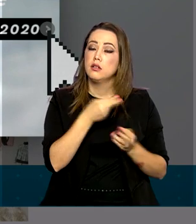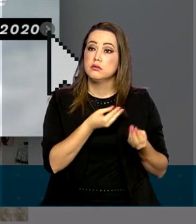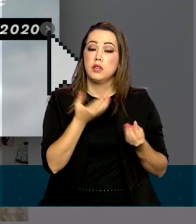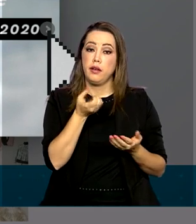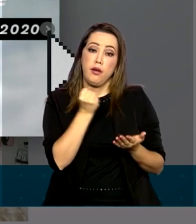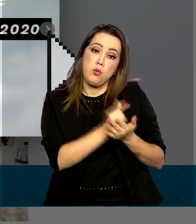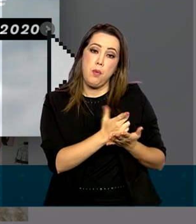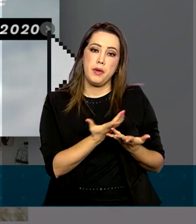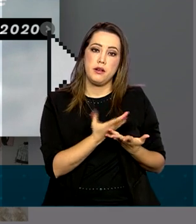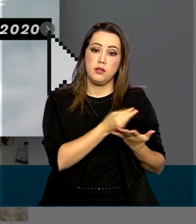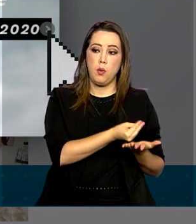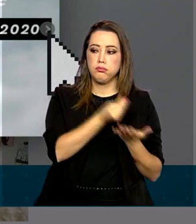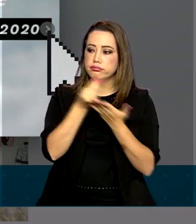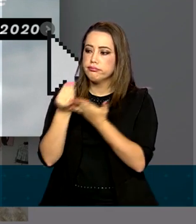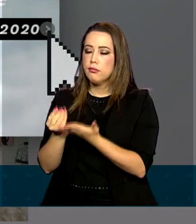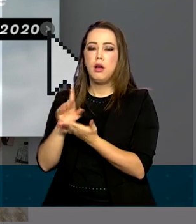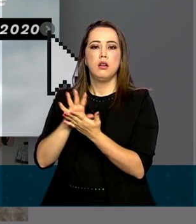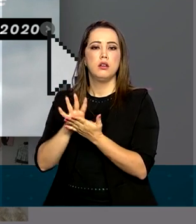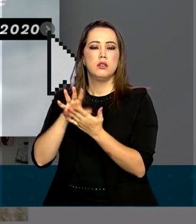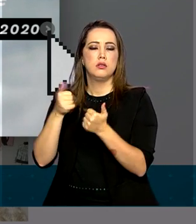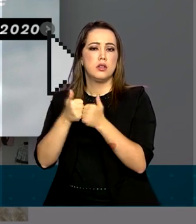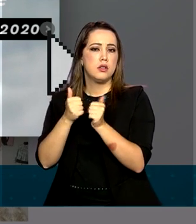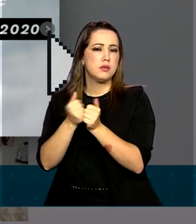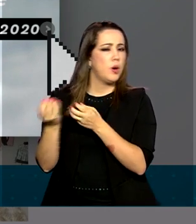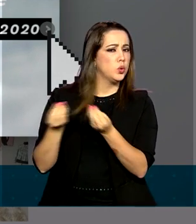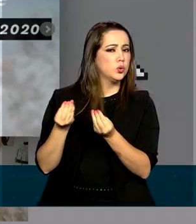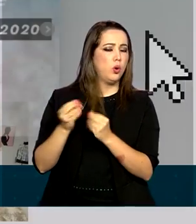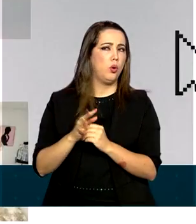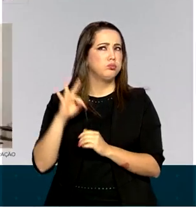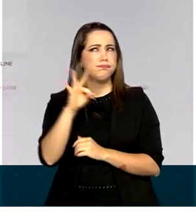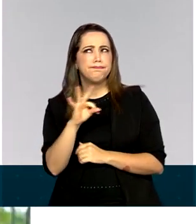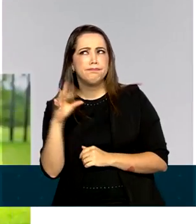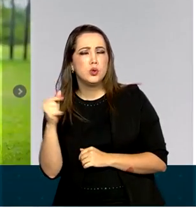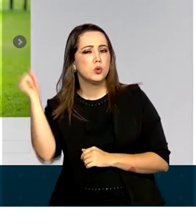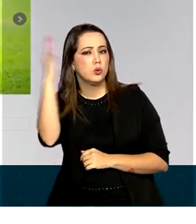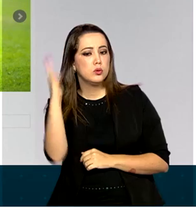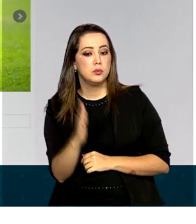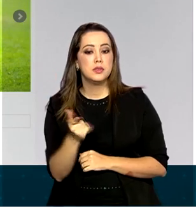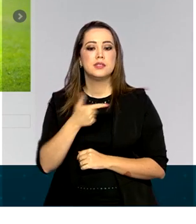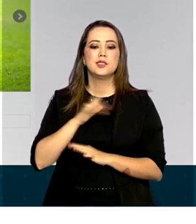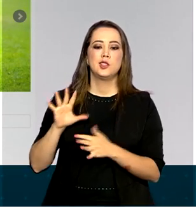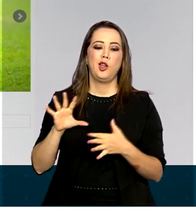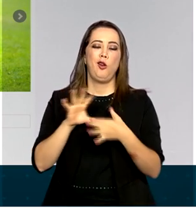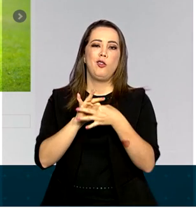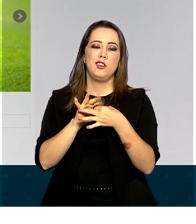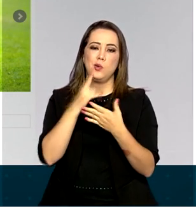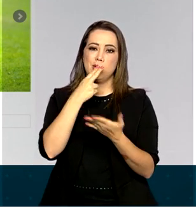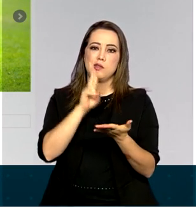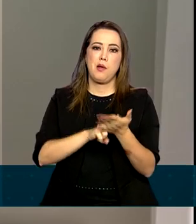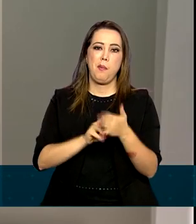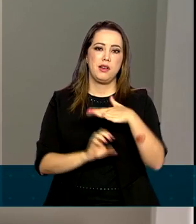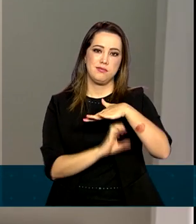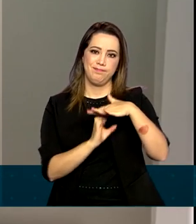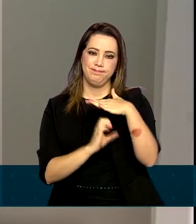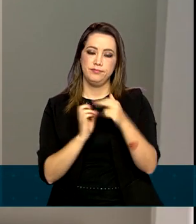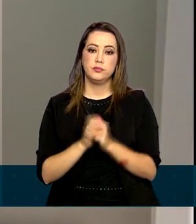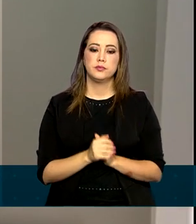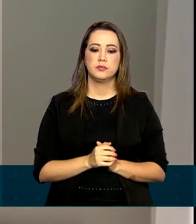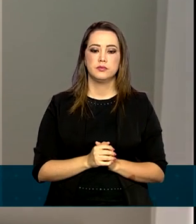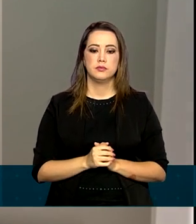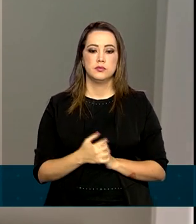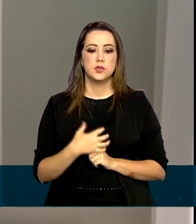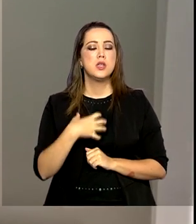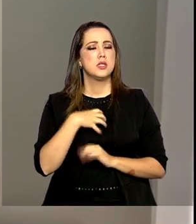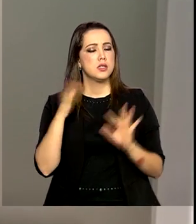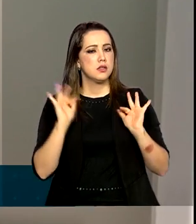os produtos vendidos em todo o país, Jéssica conta com um grande aliado, os Correios. Estou muito feliz,